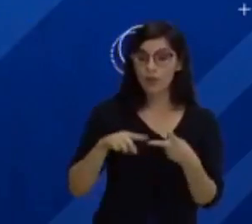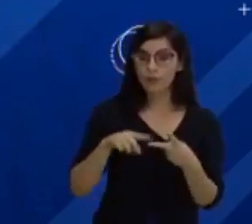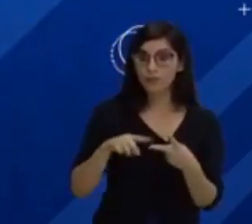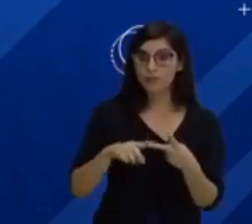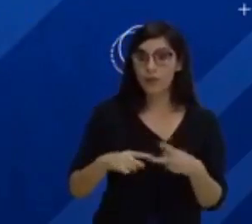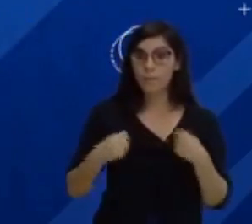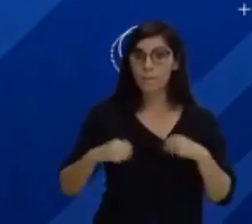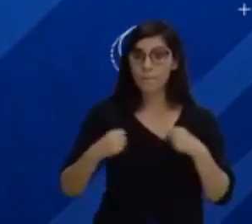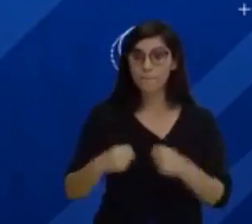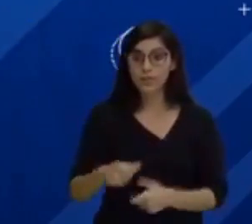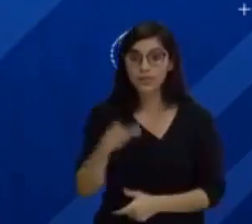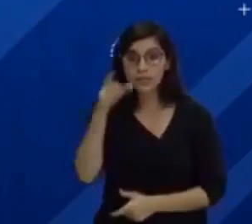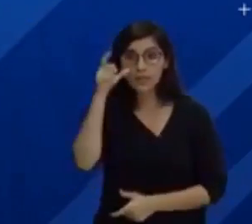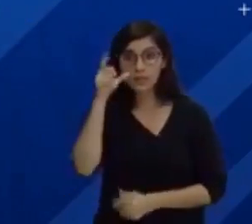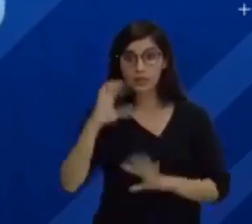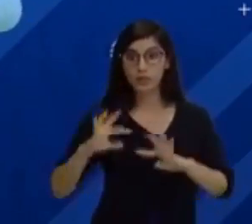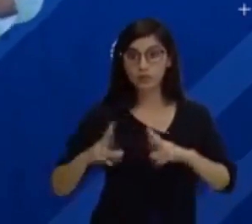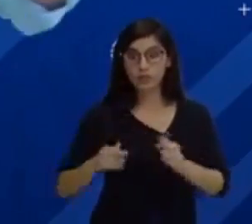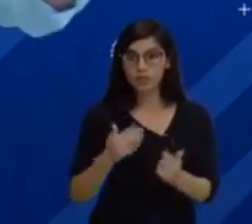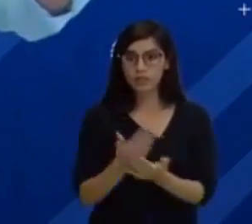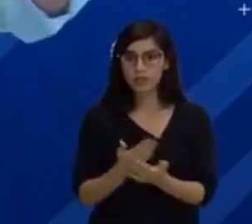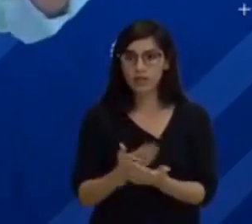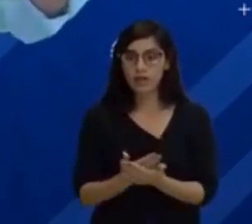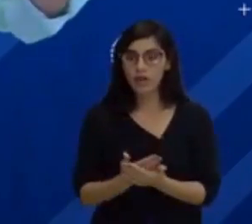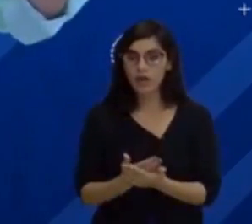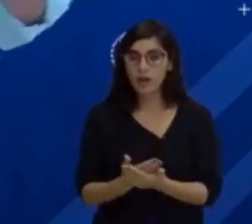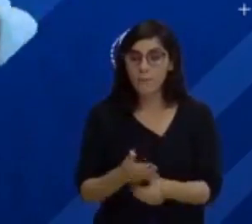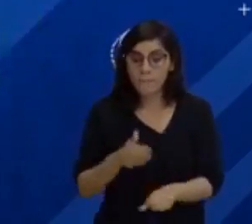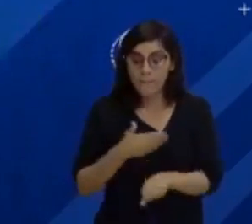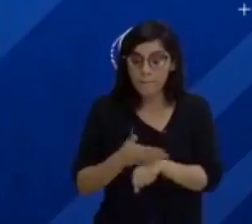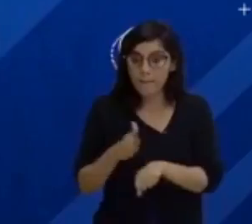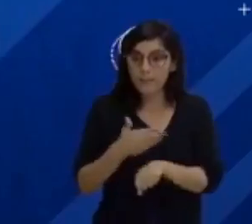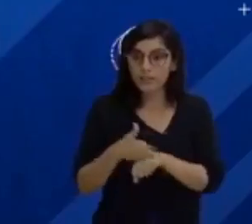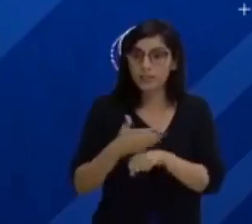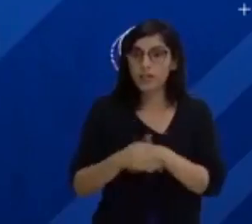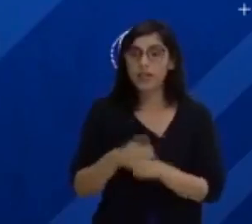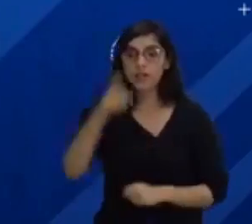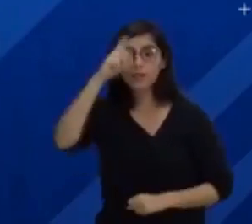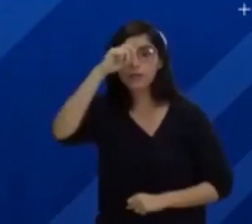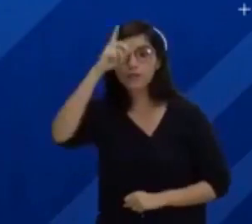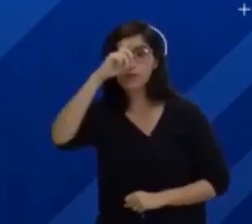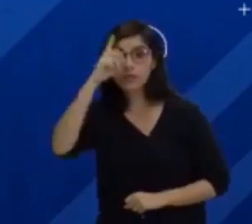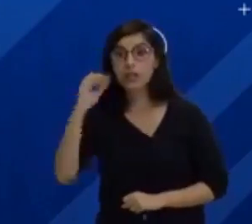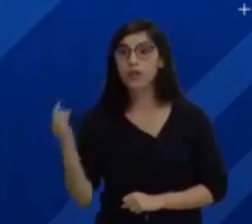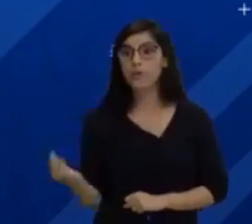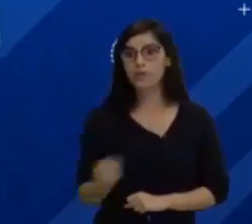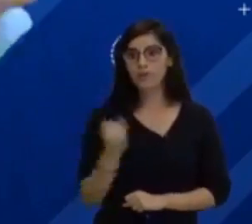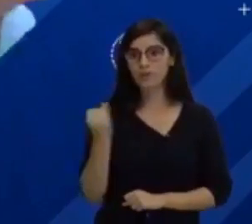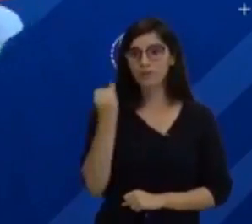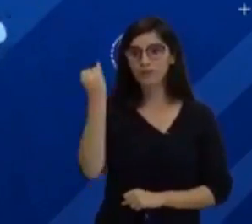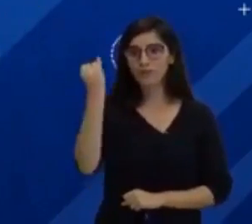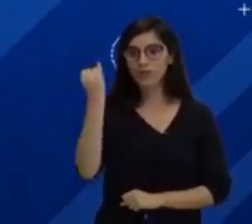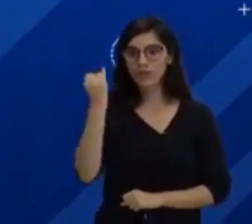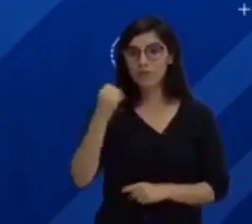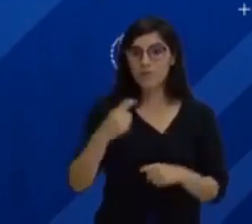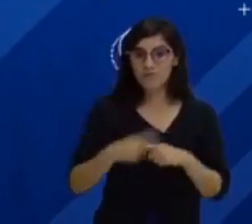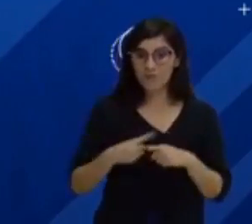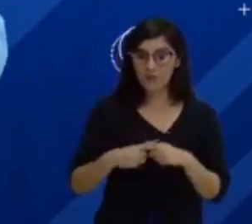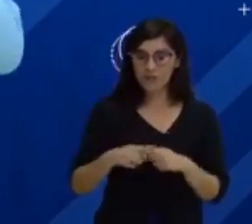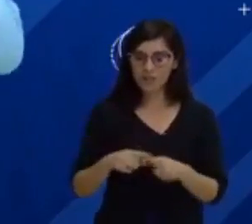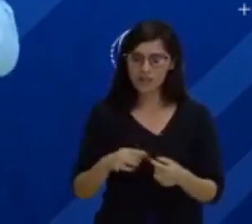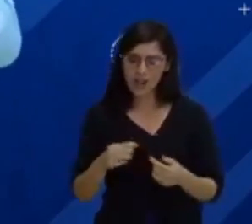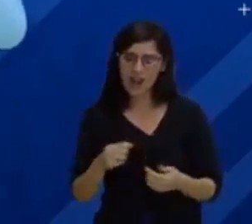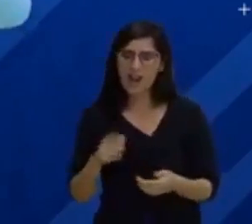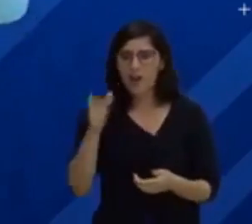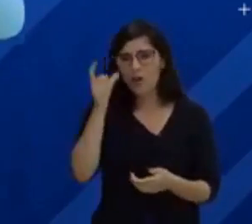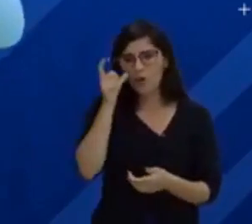simplesmente para que você não perca o ritmo dos estudos. Isso é fundamental. Se você perder o ritmo dos estudos, aí sim,